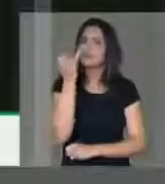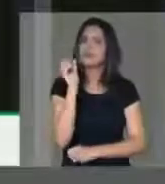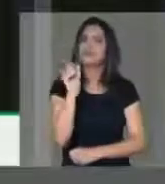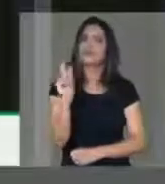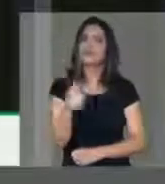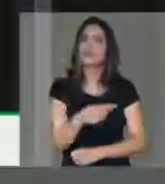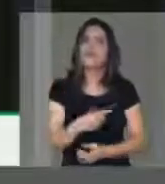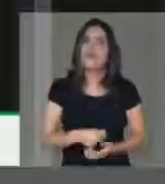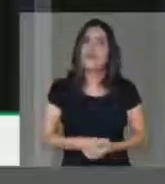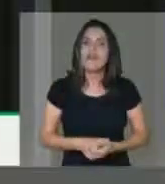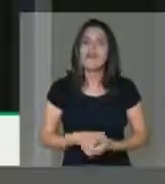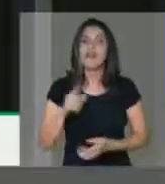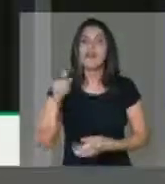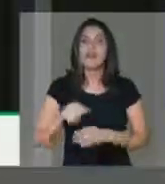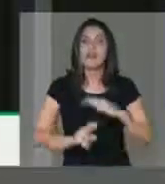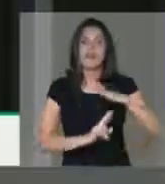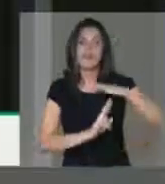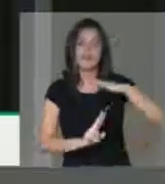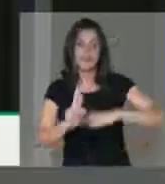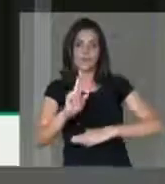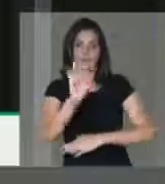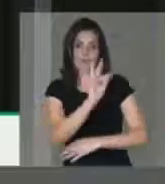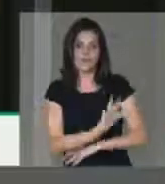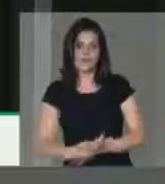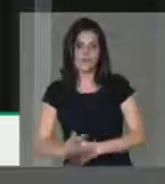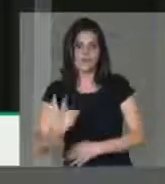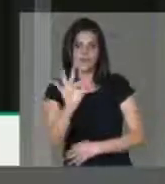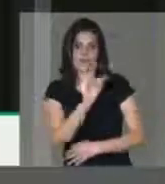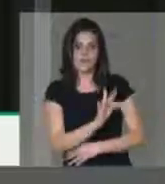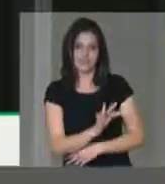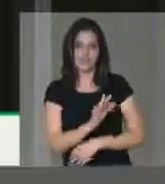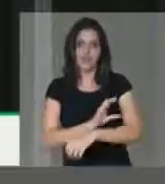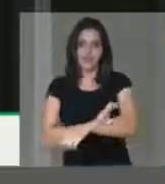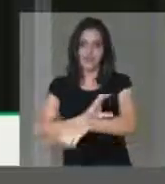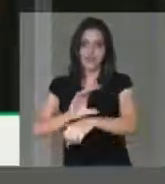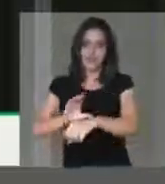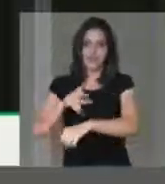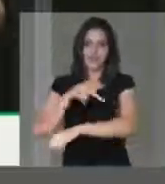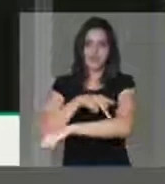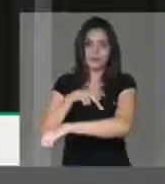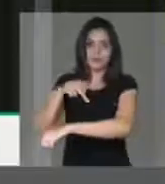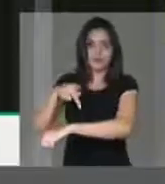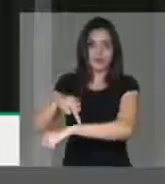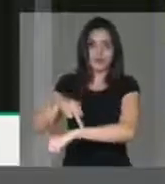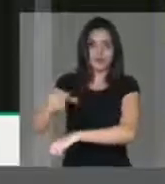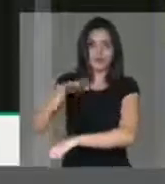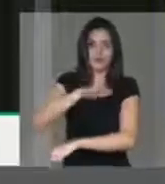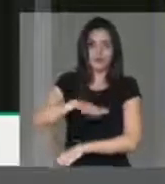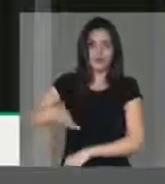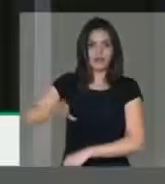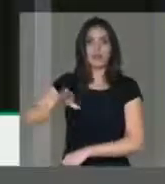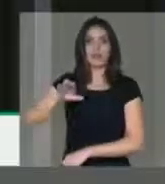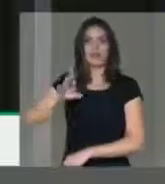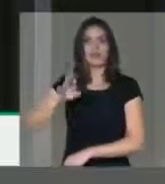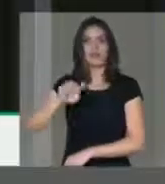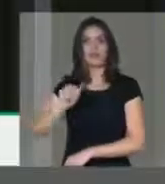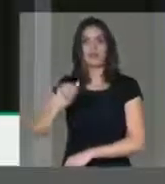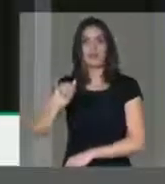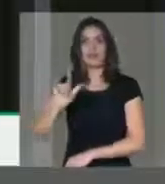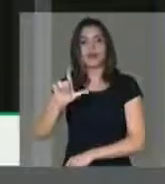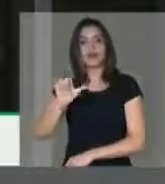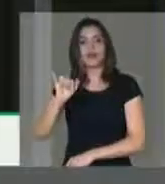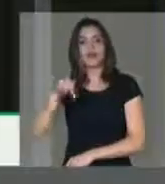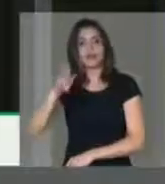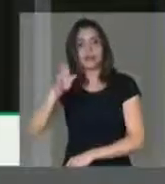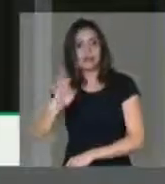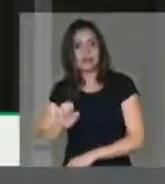que é a realização pela Universidade Federal, senhor presidente, de um curso de pedagogia no arquipélago do Bailique. O arquipélago do Bailique,